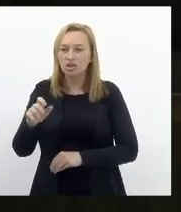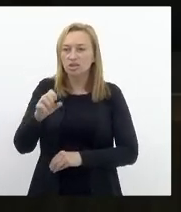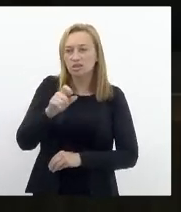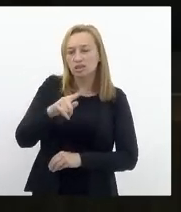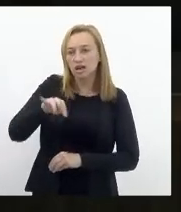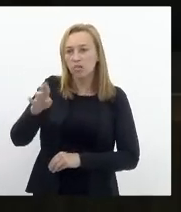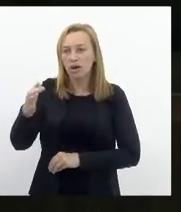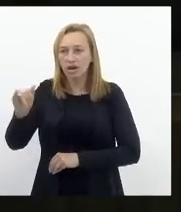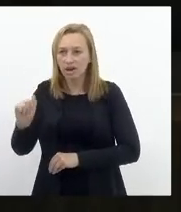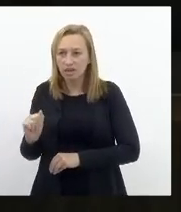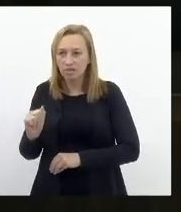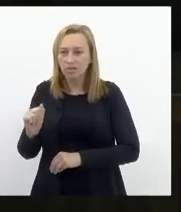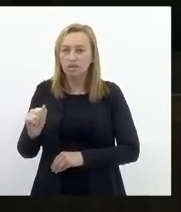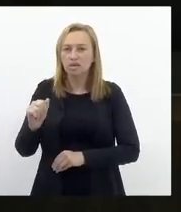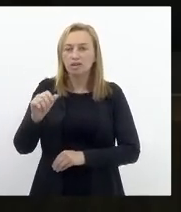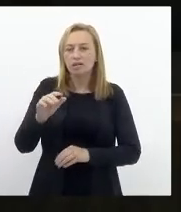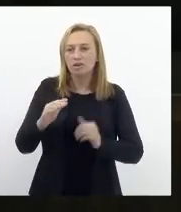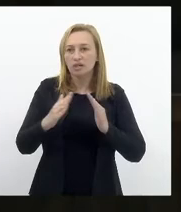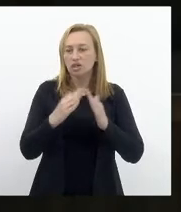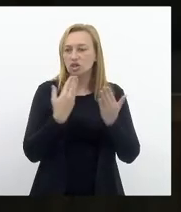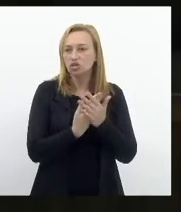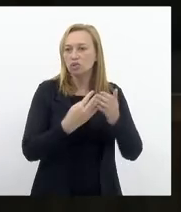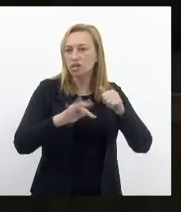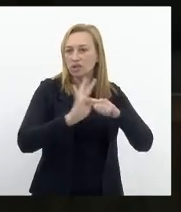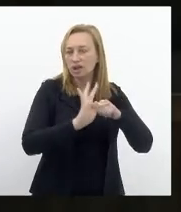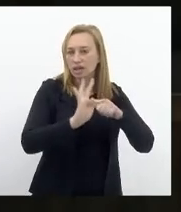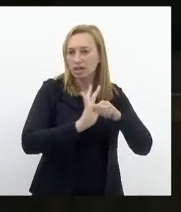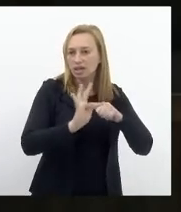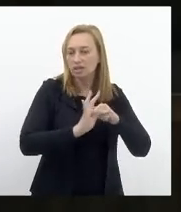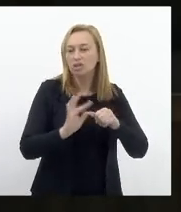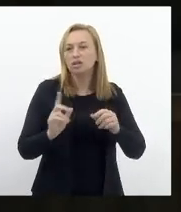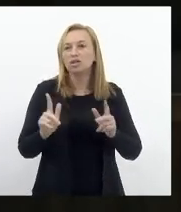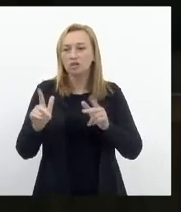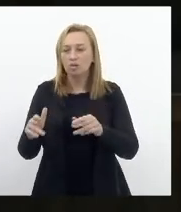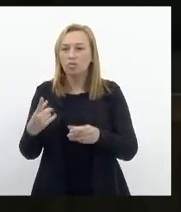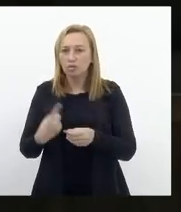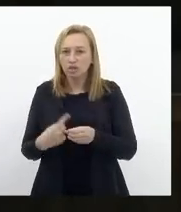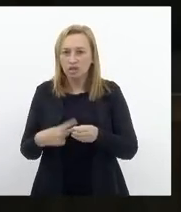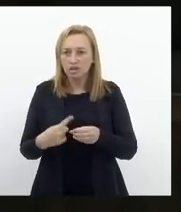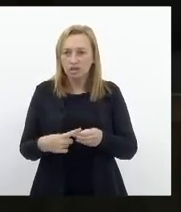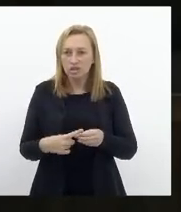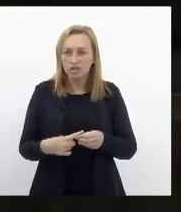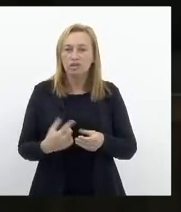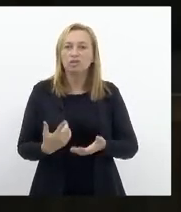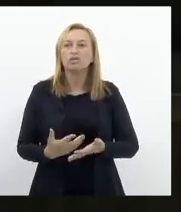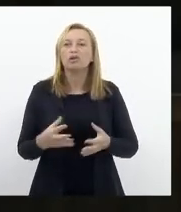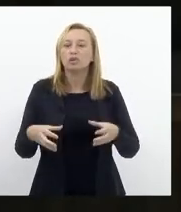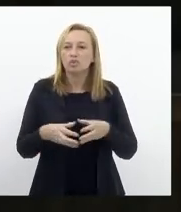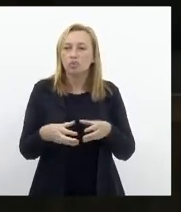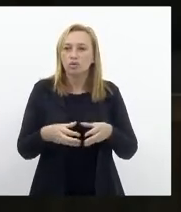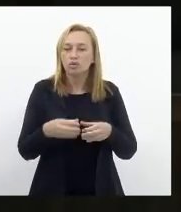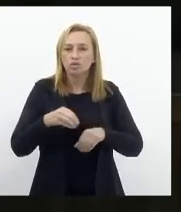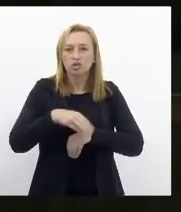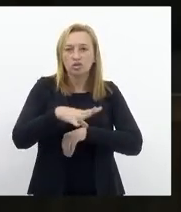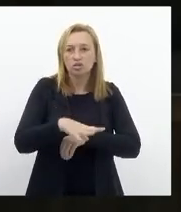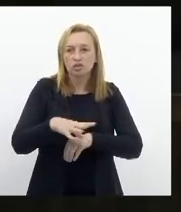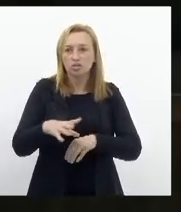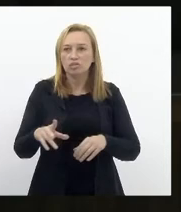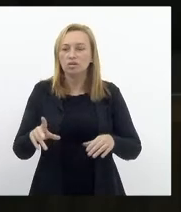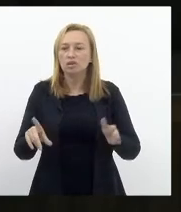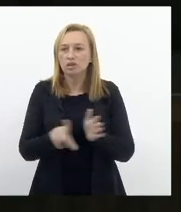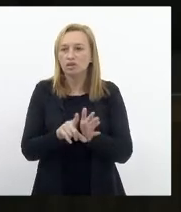dependências da unidade da FITEC, situada no mesmo município. Parecer da Comissão de Indicações Legislativas